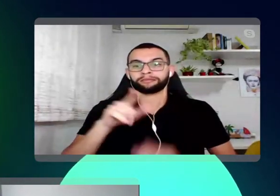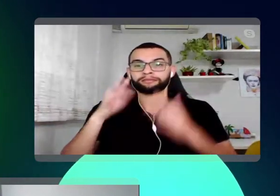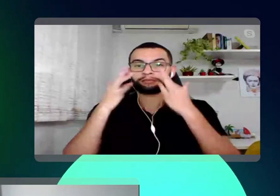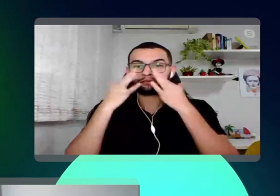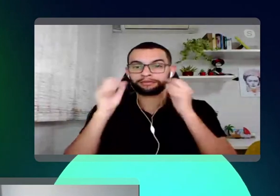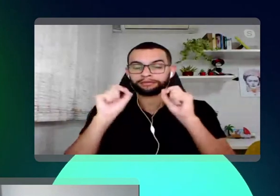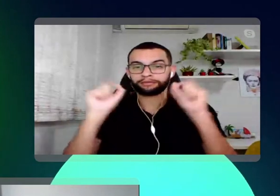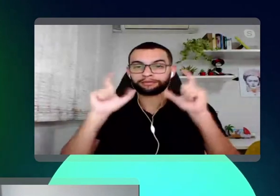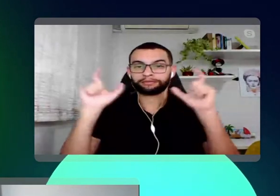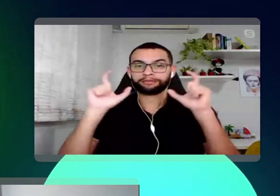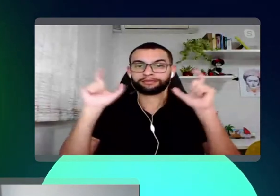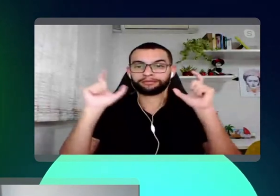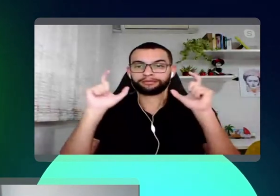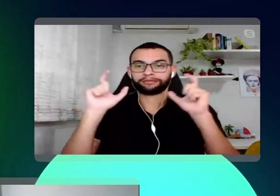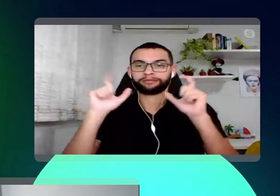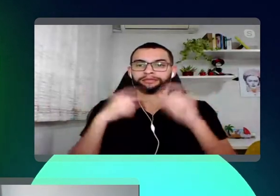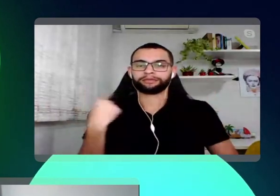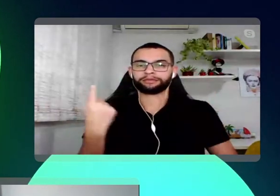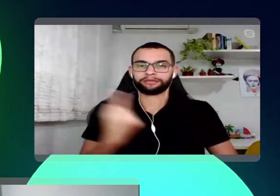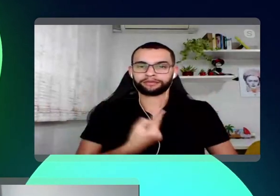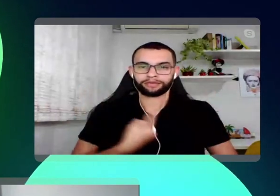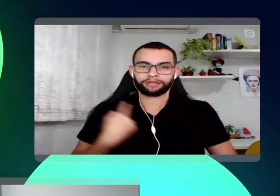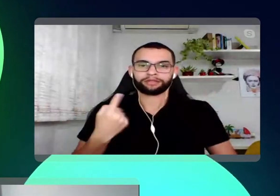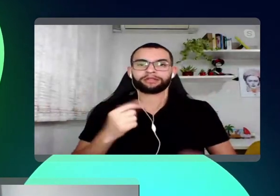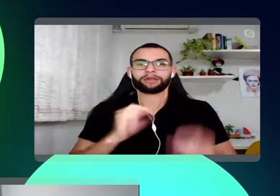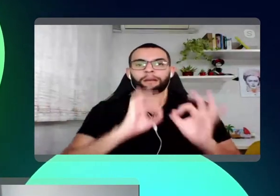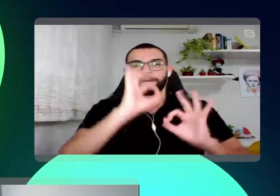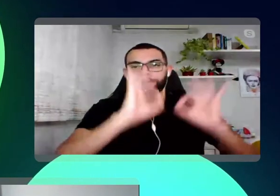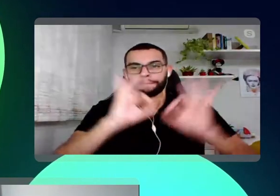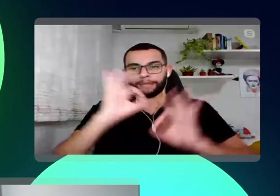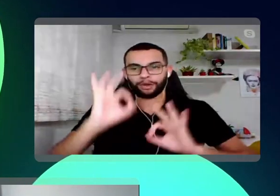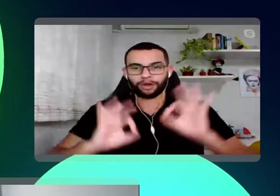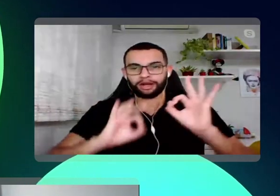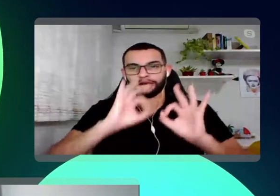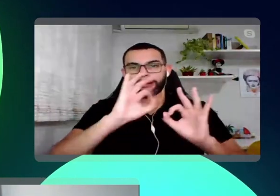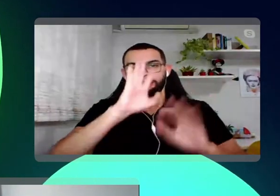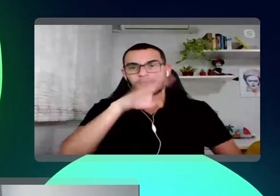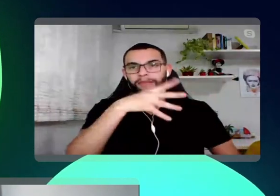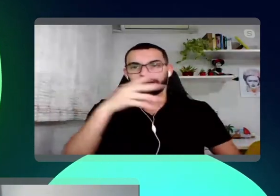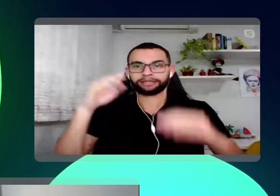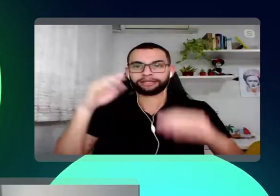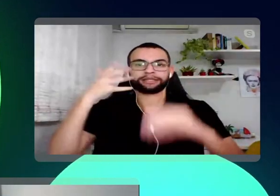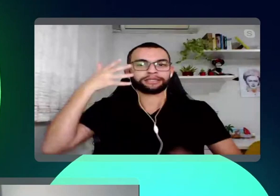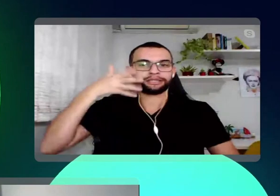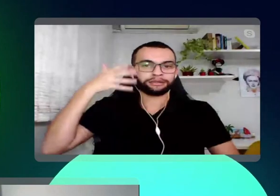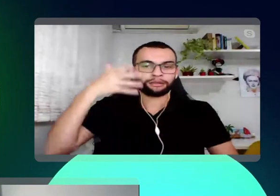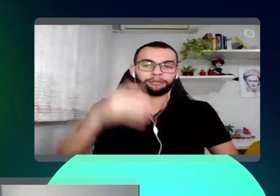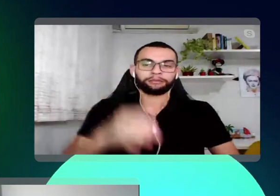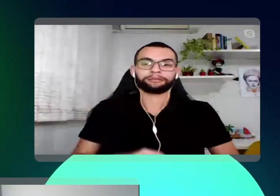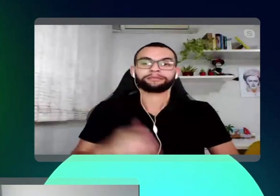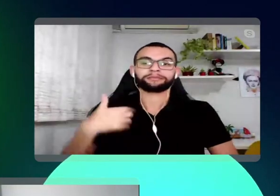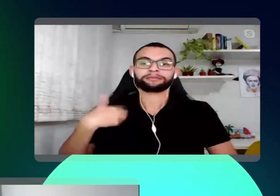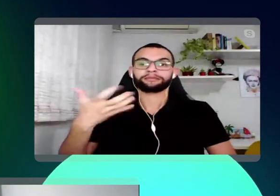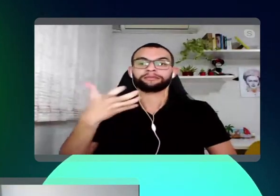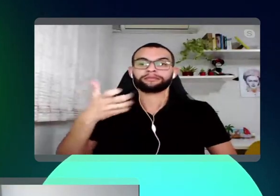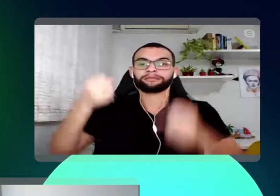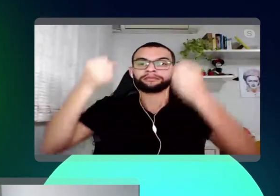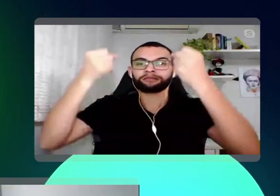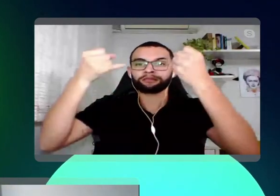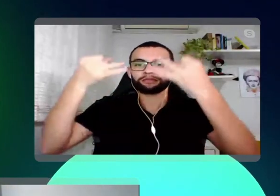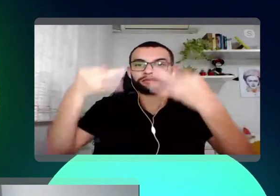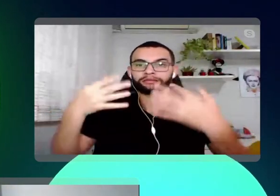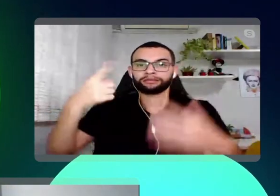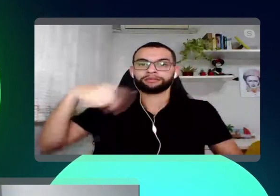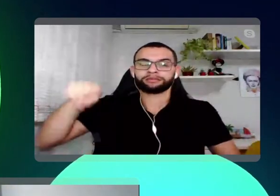na nossa... na nossa programação. Aliás, eu gostaria de explicar uma...